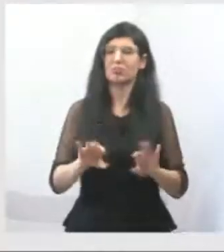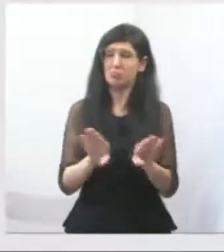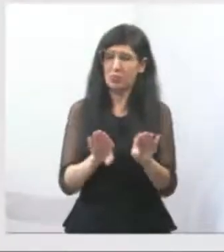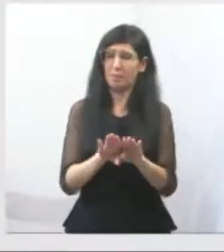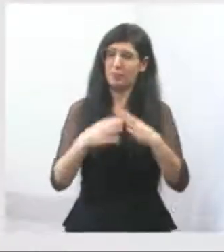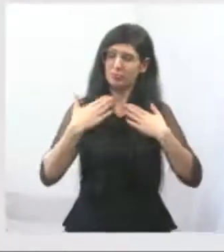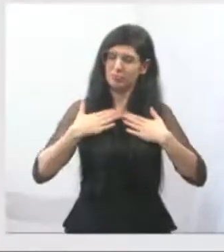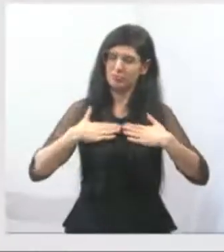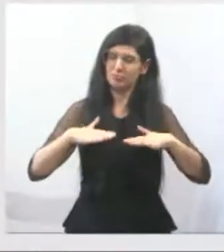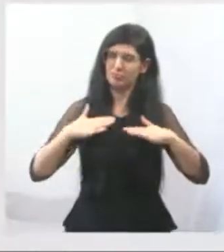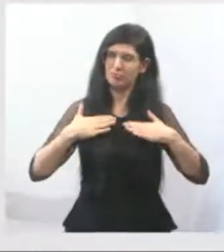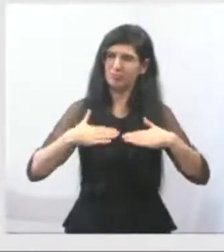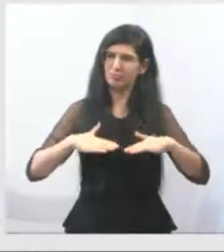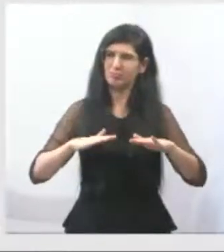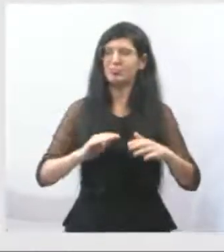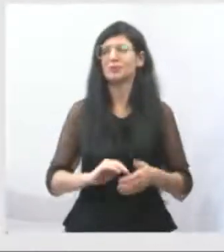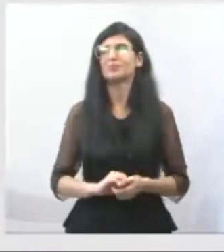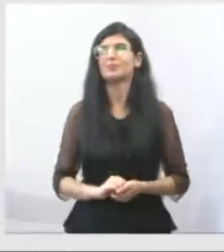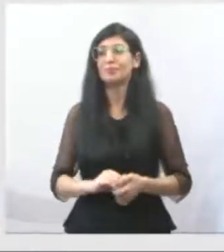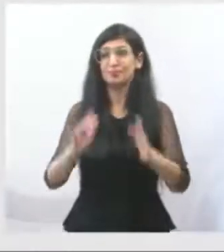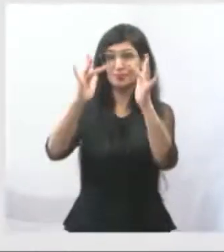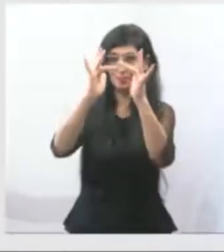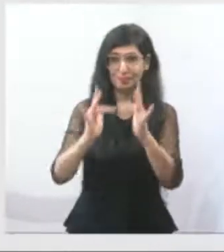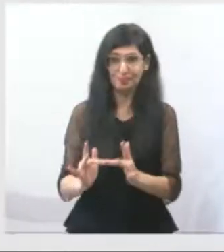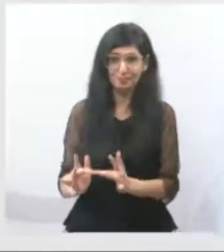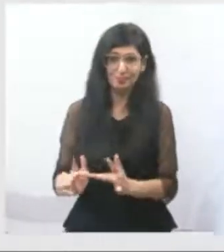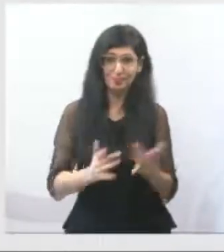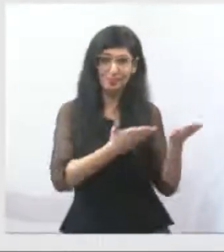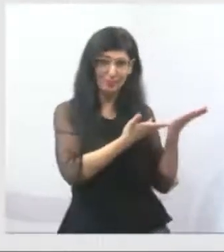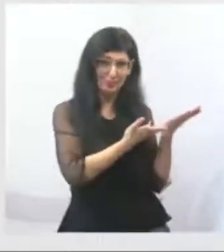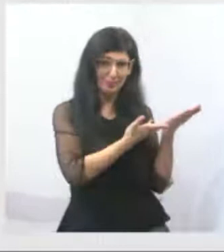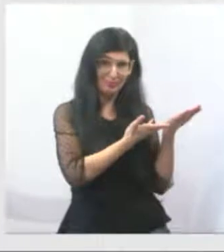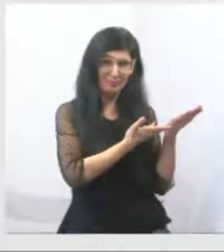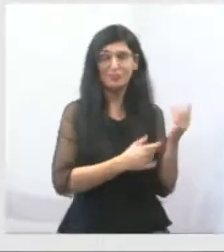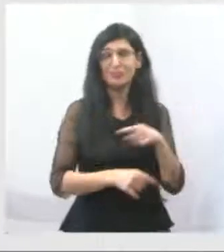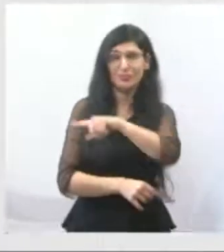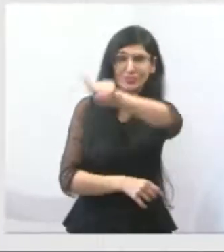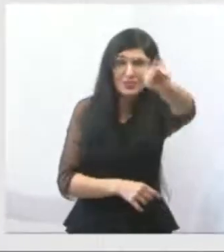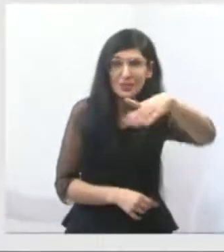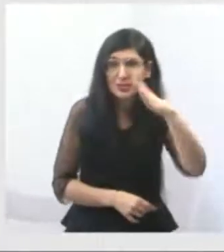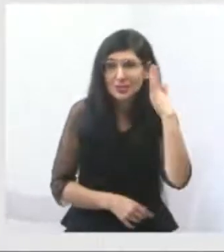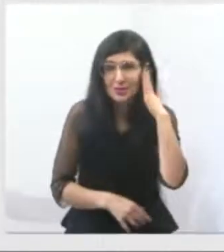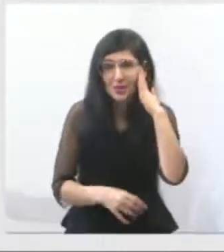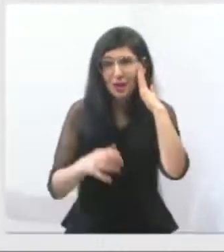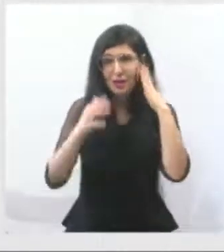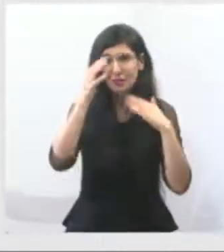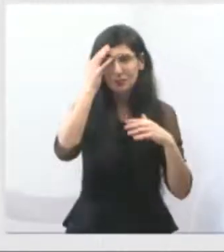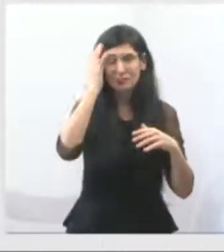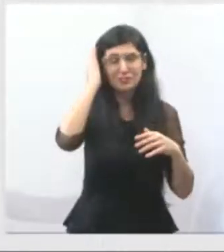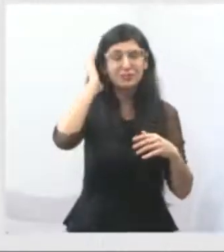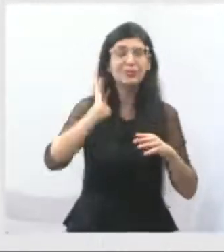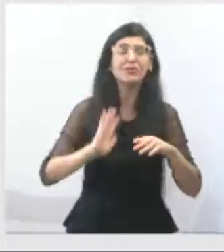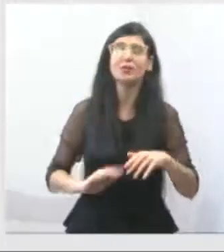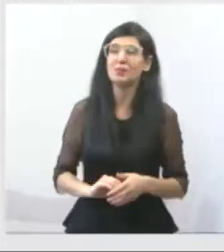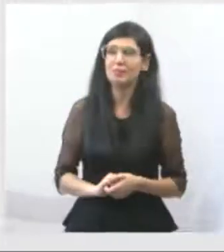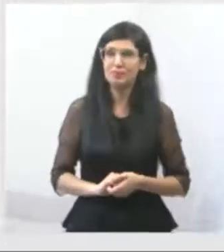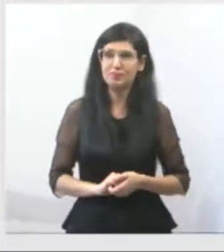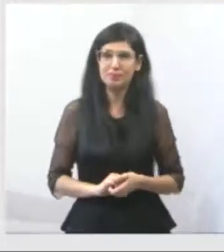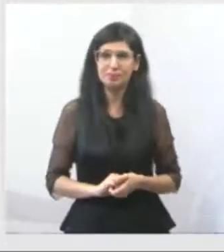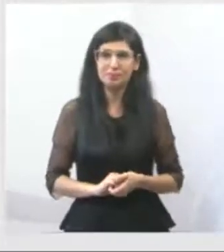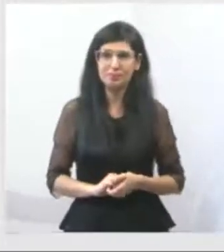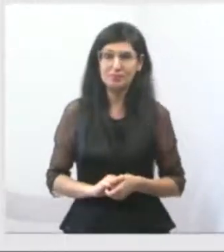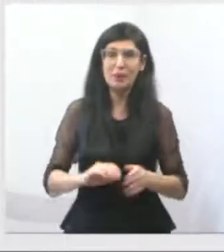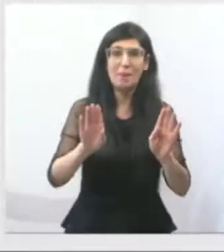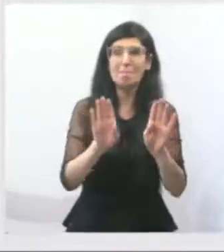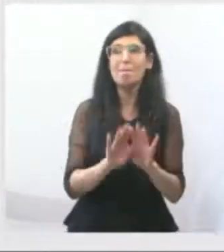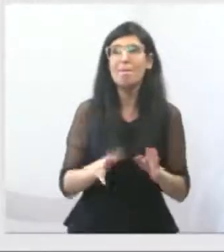Os nossos contatos. Vocês sabem que pontualmente o nosso gabinete, todos eles estão